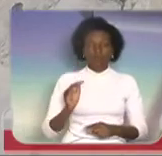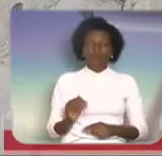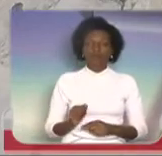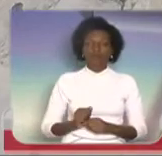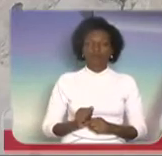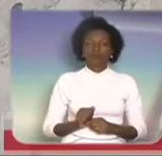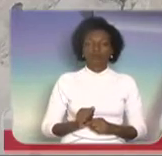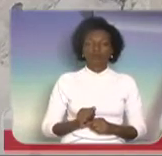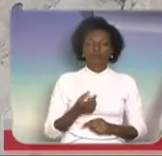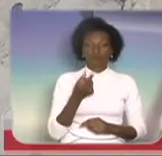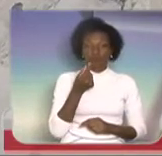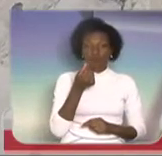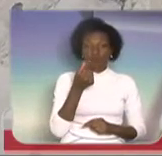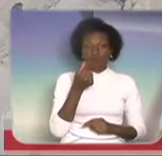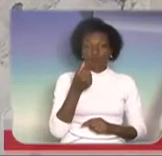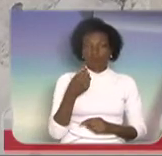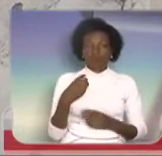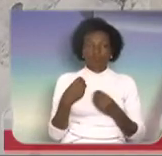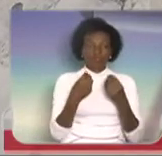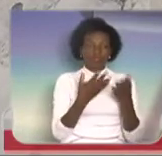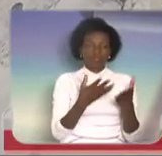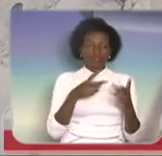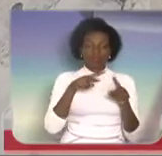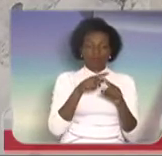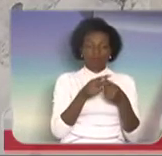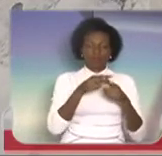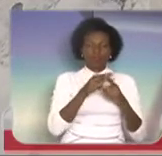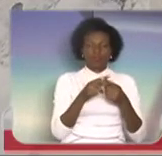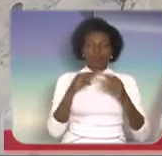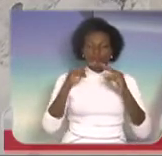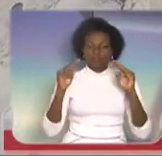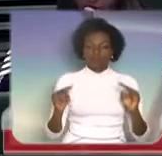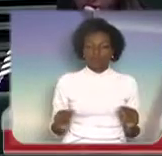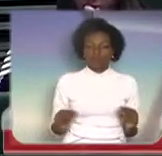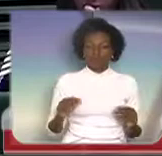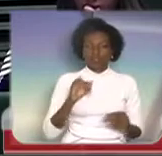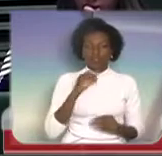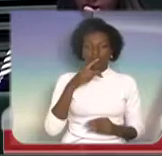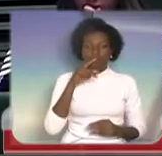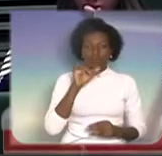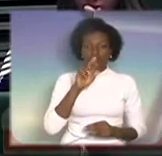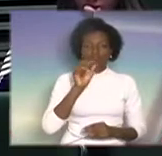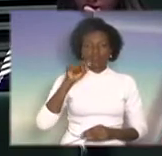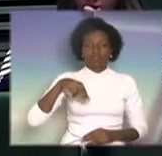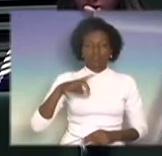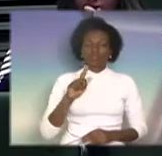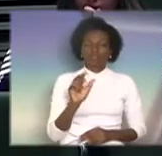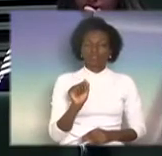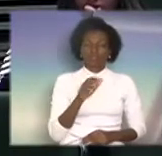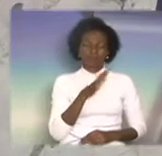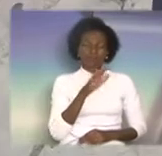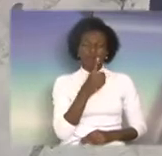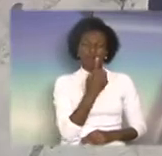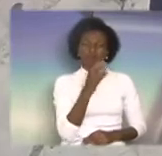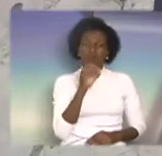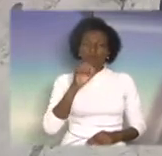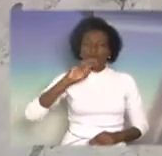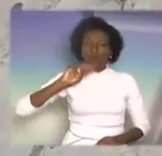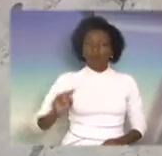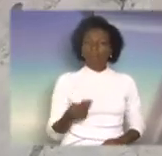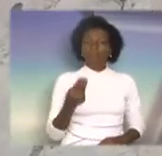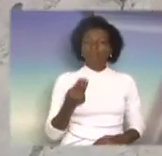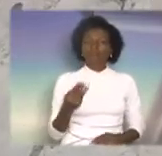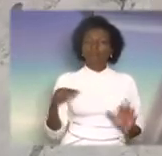a verba destinada para a reforma do Museu de Ipiranga era de aproximadamente R 100 milhões. E, até o momento, só foram